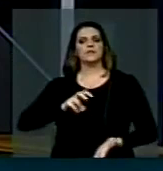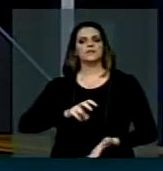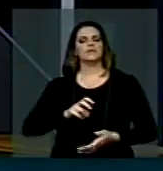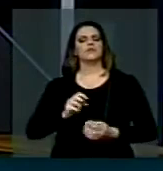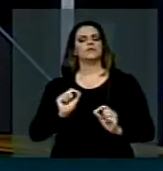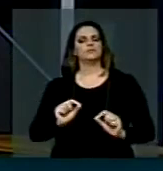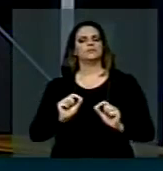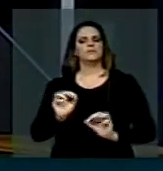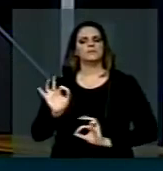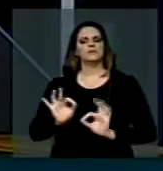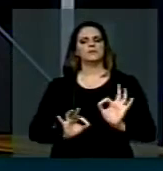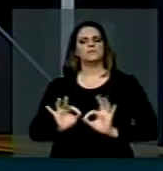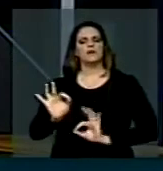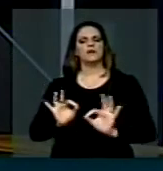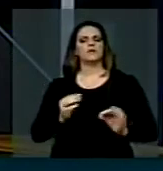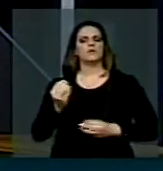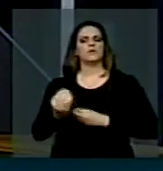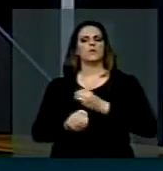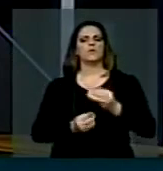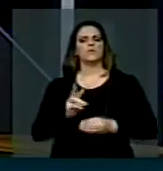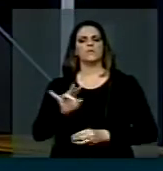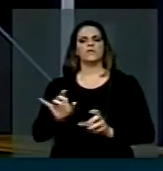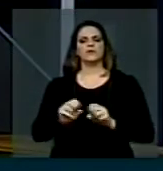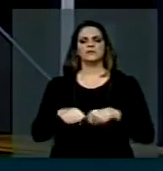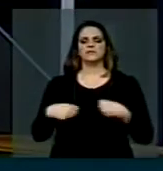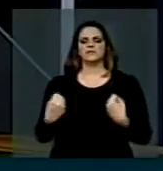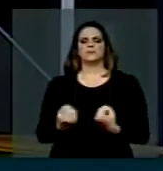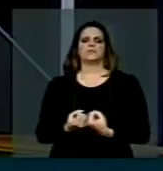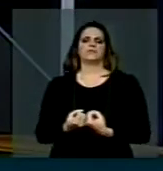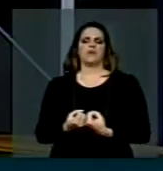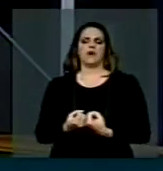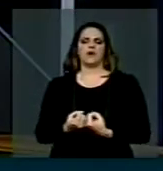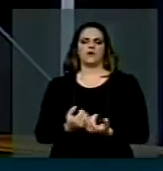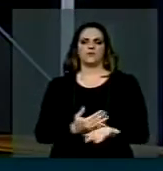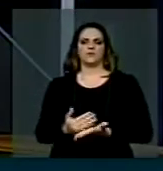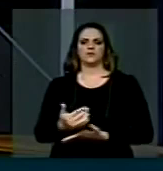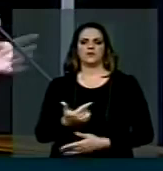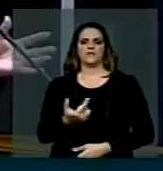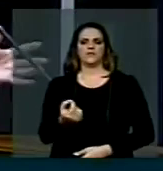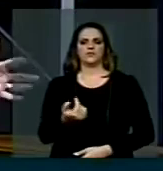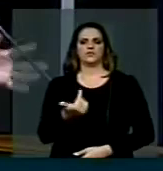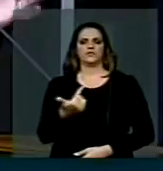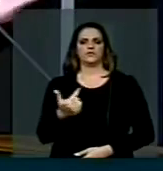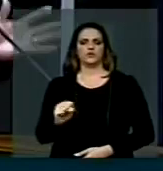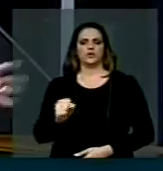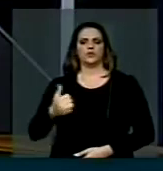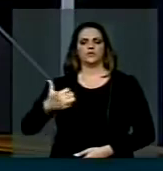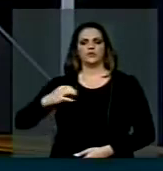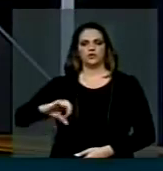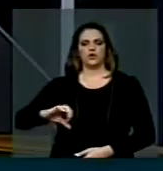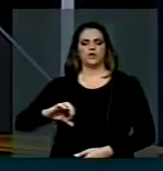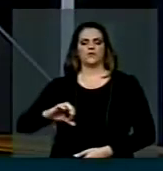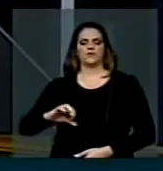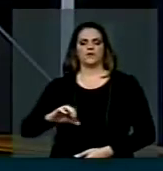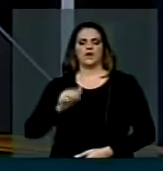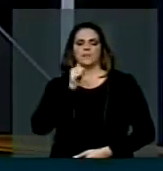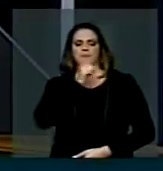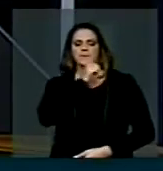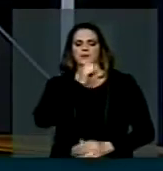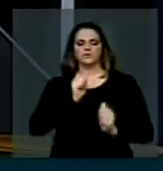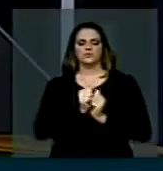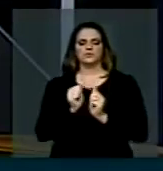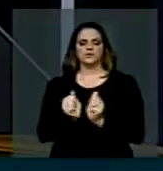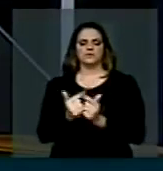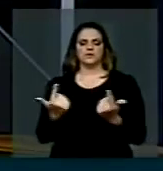preparando toda a organização do nosso seminário que acontecerá nos dias 28 e 29, lá no Amapá, em parceria com a